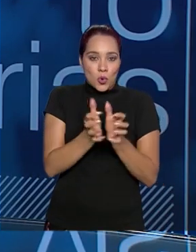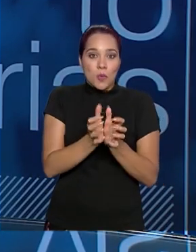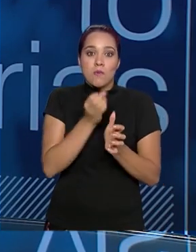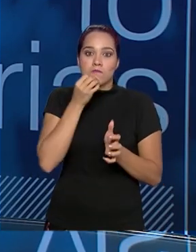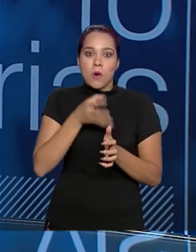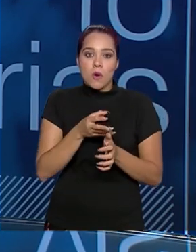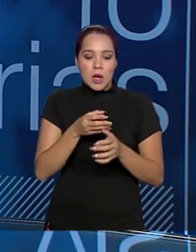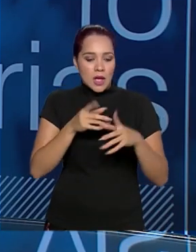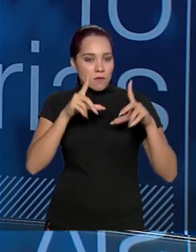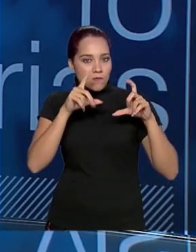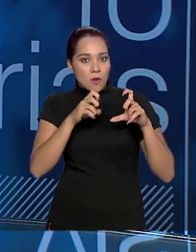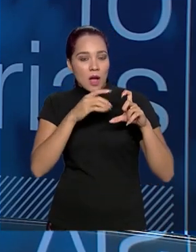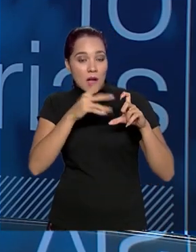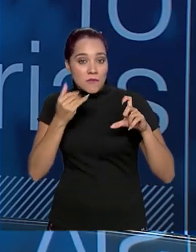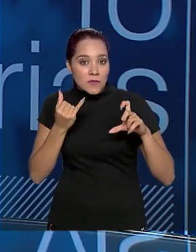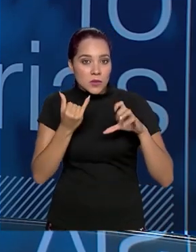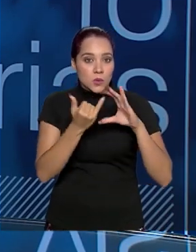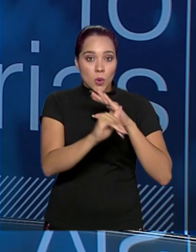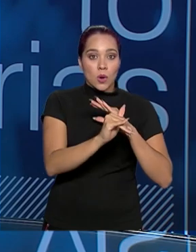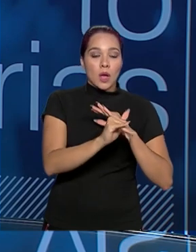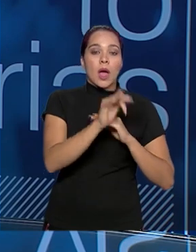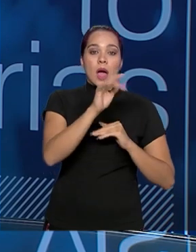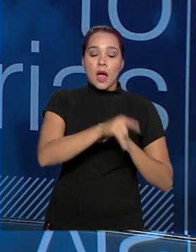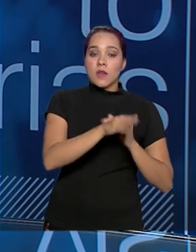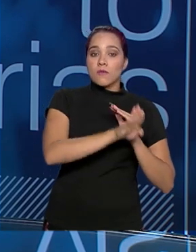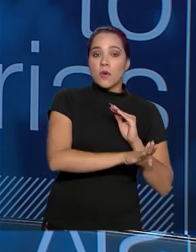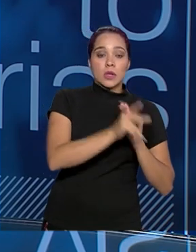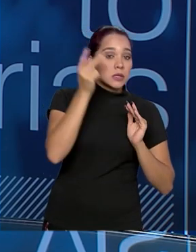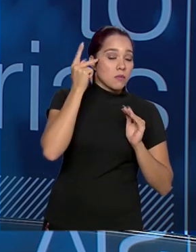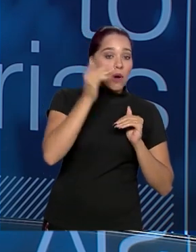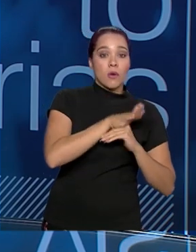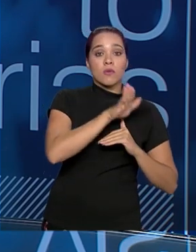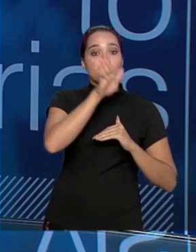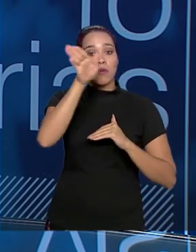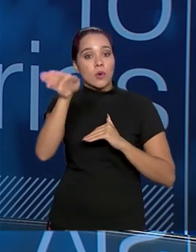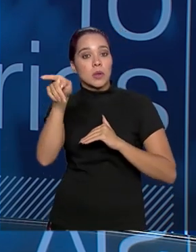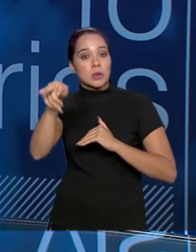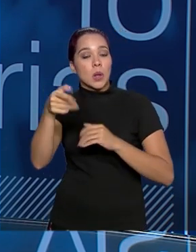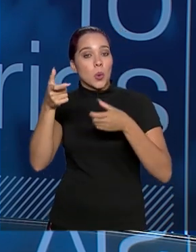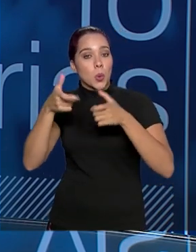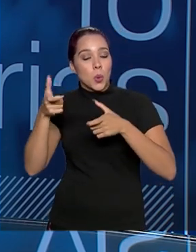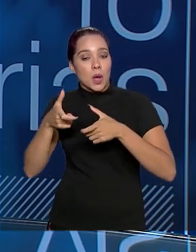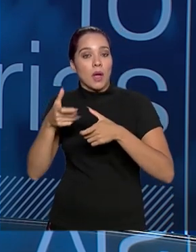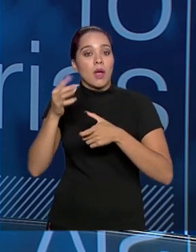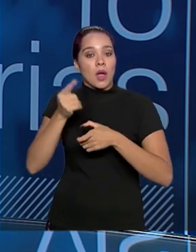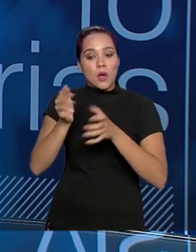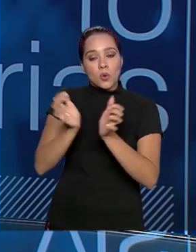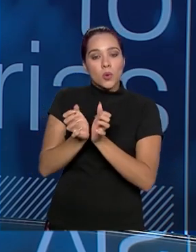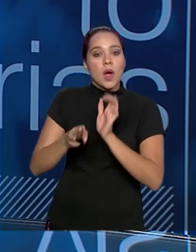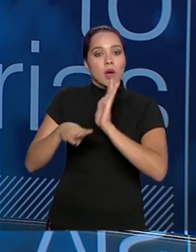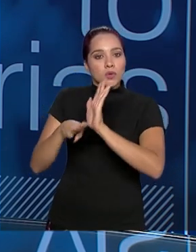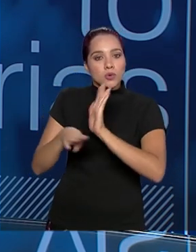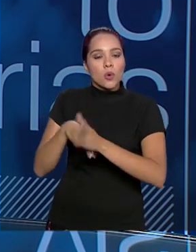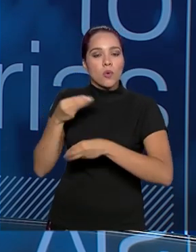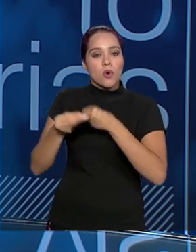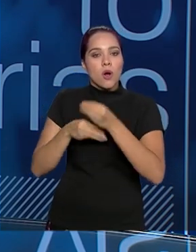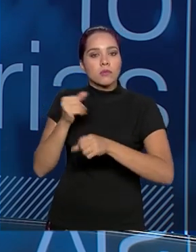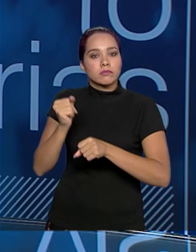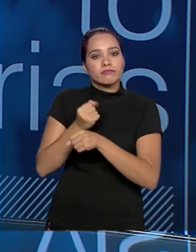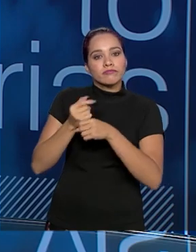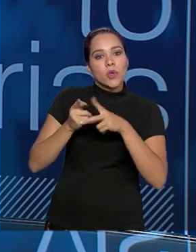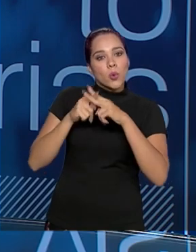postou para a gente, deslocamos pessoas do Mato Grosso, de São Paulo, para ir lá. E a nossa equipe ajudou o cara a fazer a recuperação da